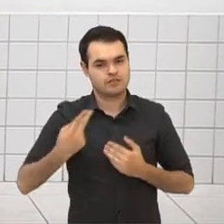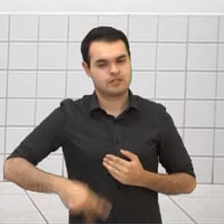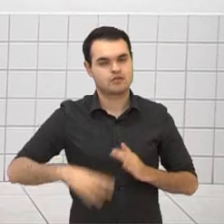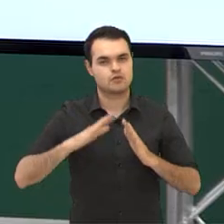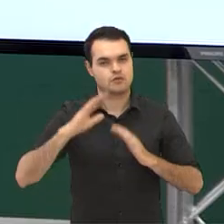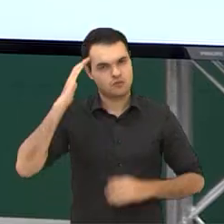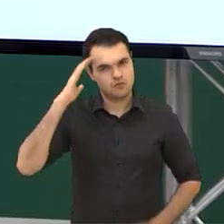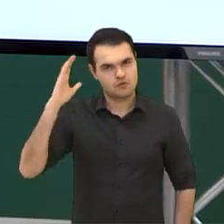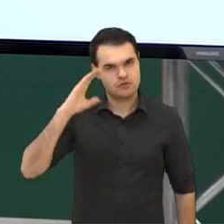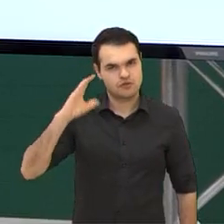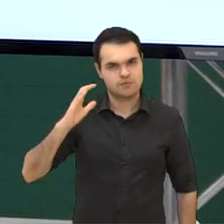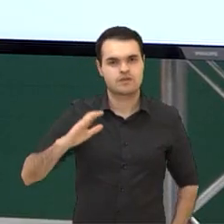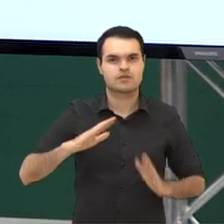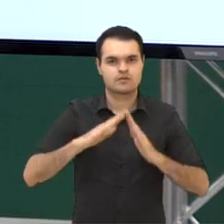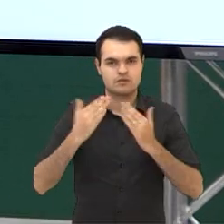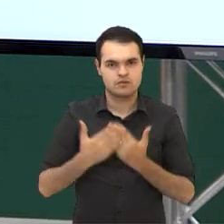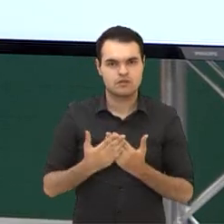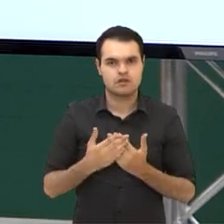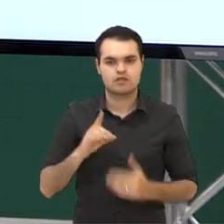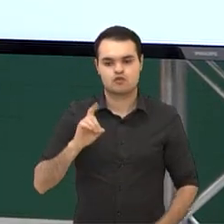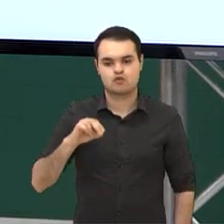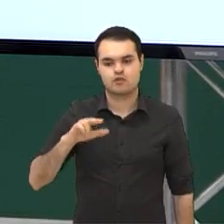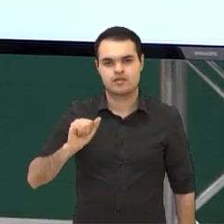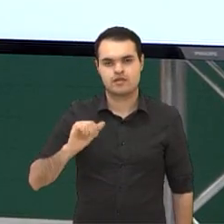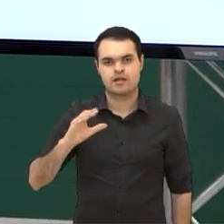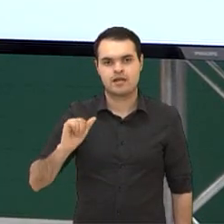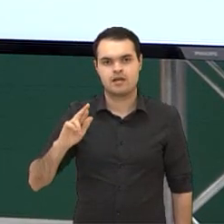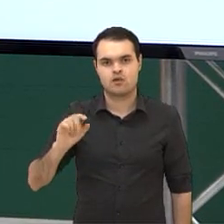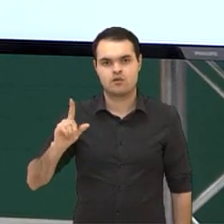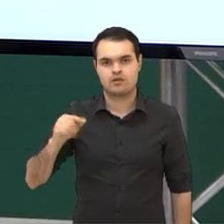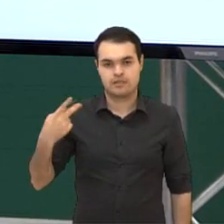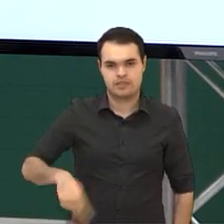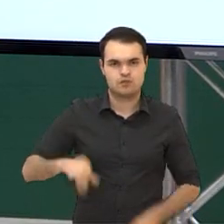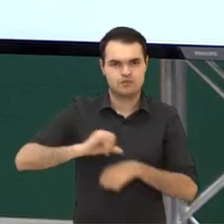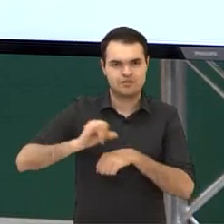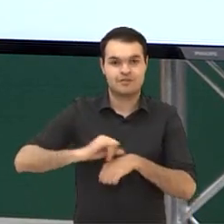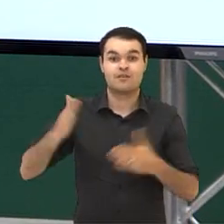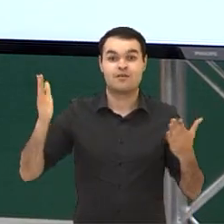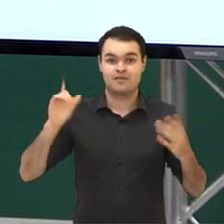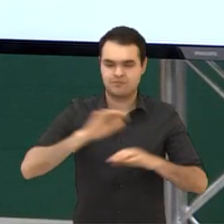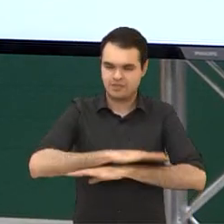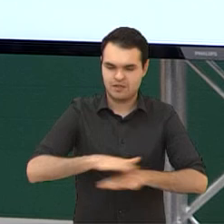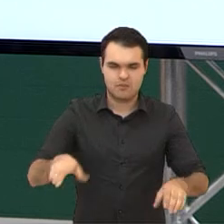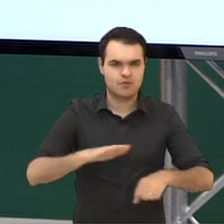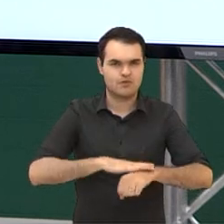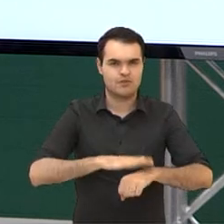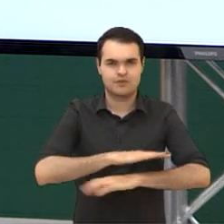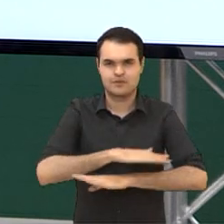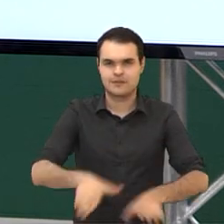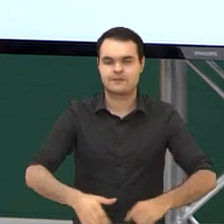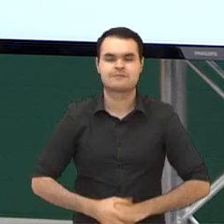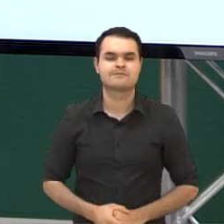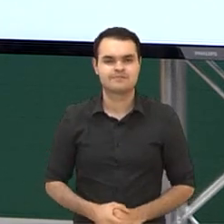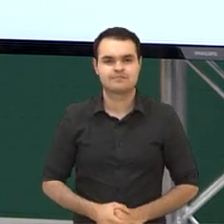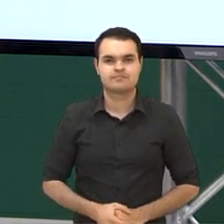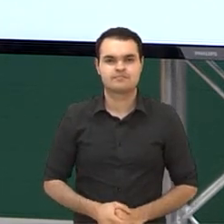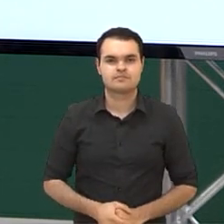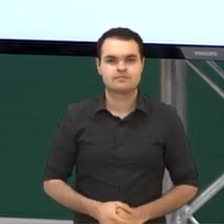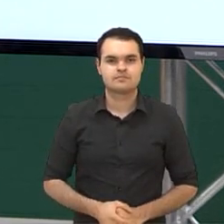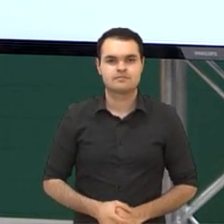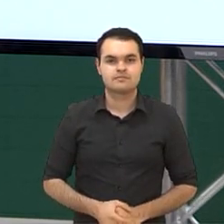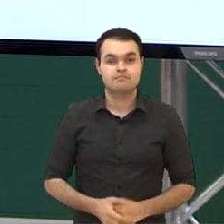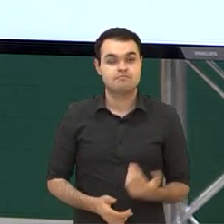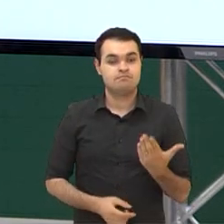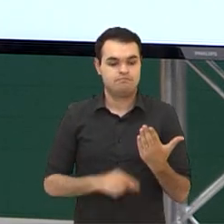Curitiba, né? A escola estadual Dona Carola, aqui no centro. Um salve pra galera. Opa, tempo esgotado aqui. Opa. Vamos ver, já tá